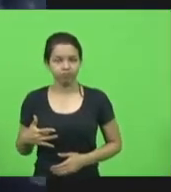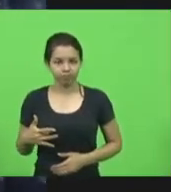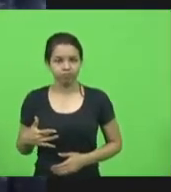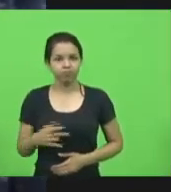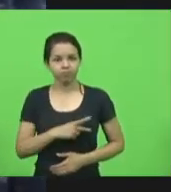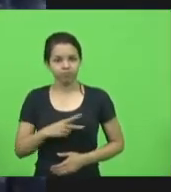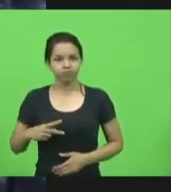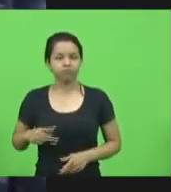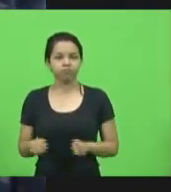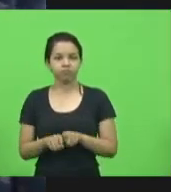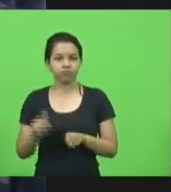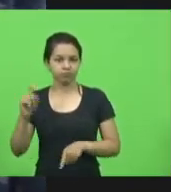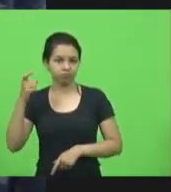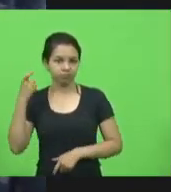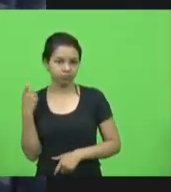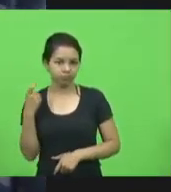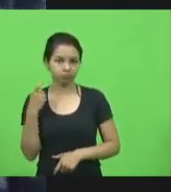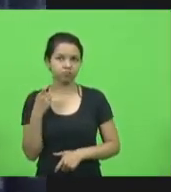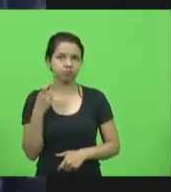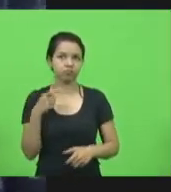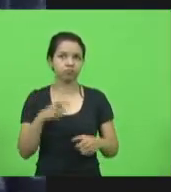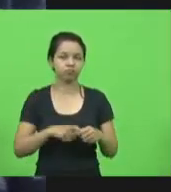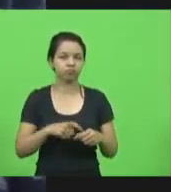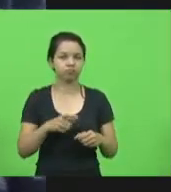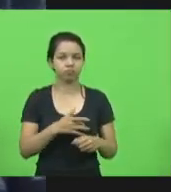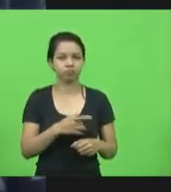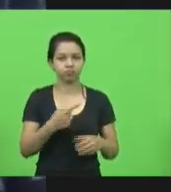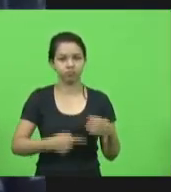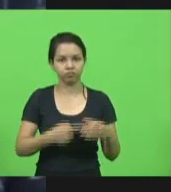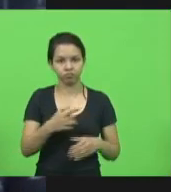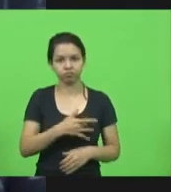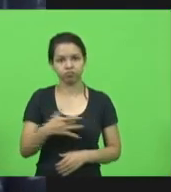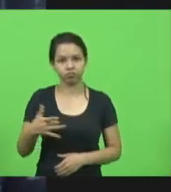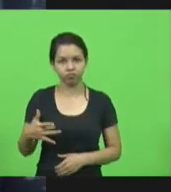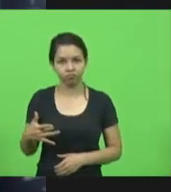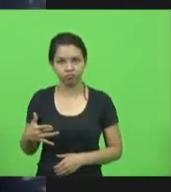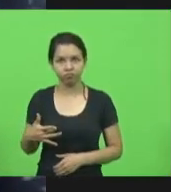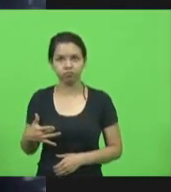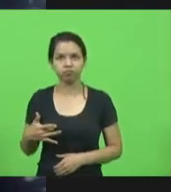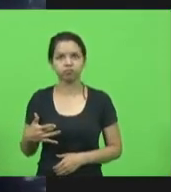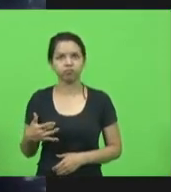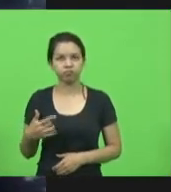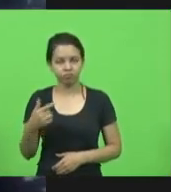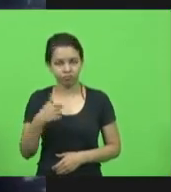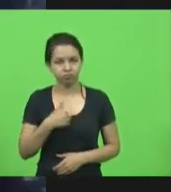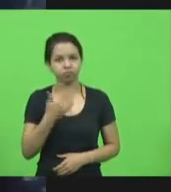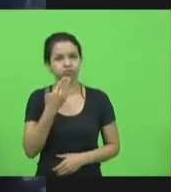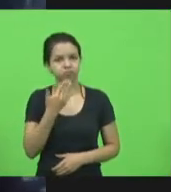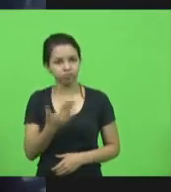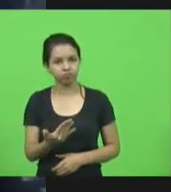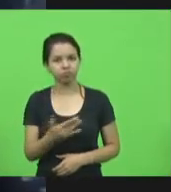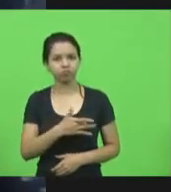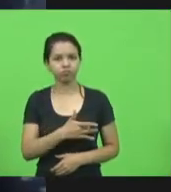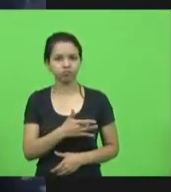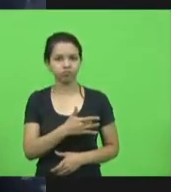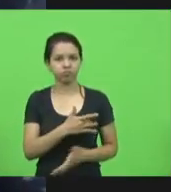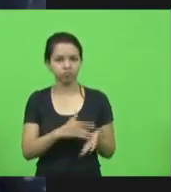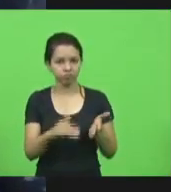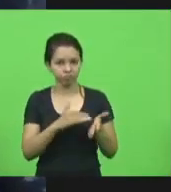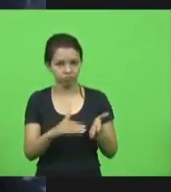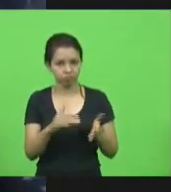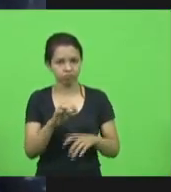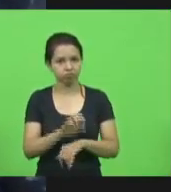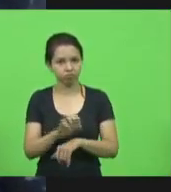Comissão de Saúde, estamos passando o cajado aí, quero deixar aqui mais uma vez o meu apelo ao secretário de Estado para que